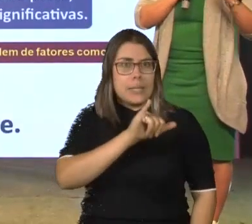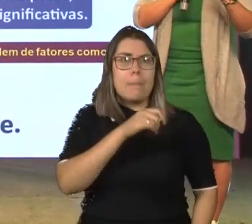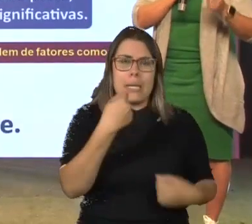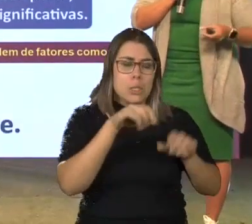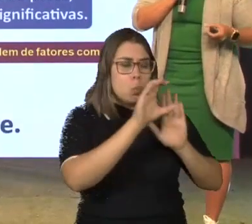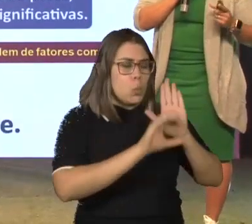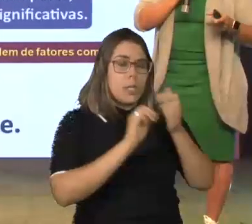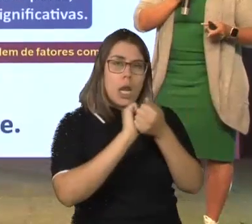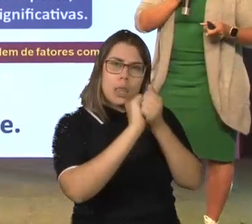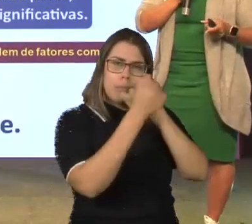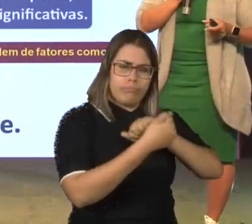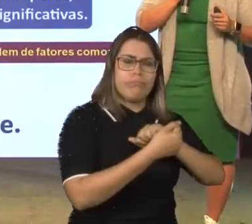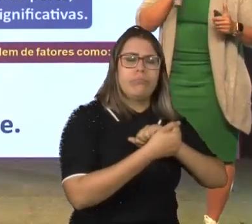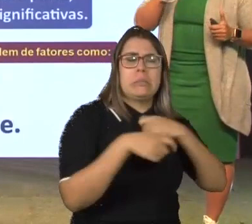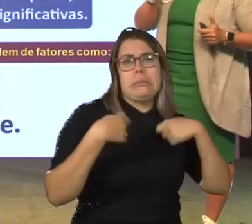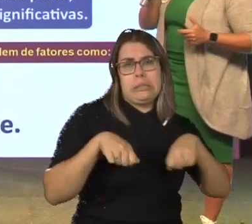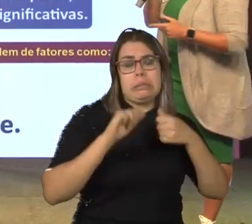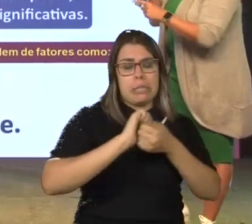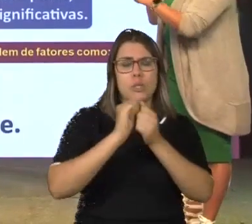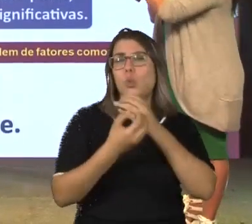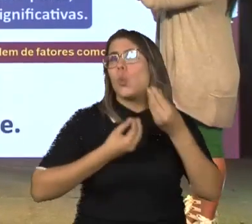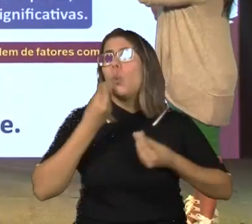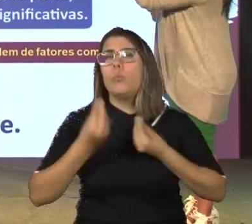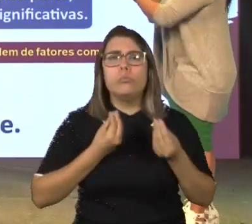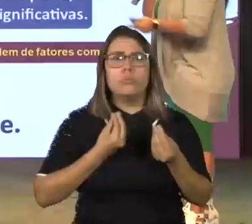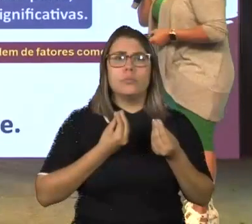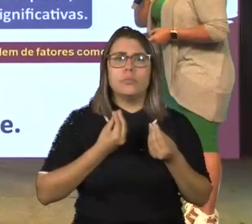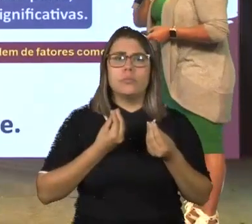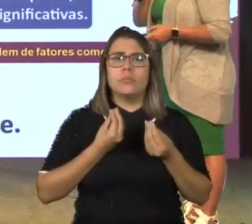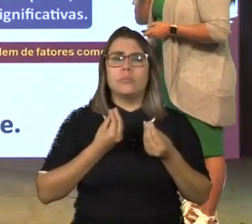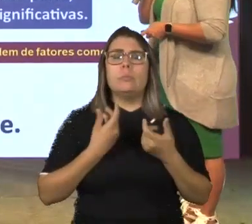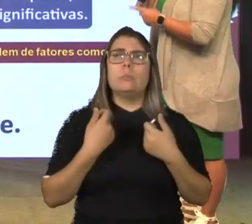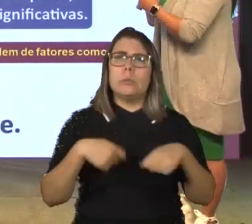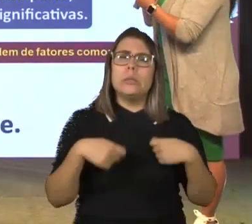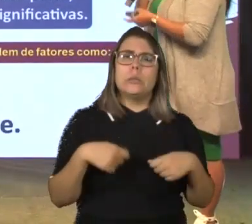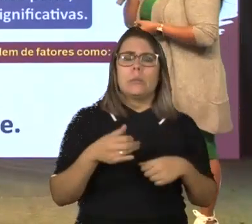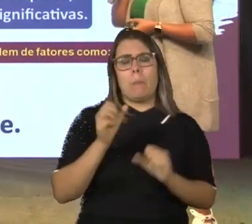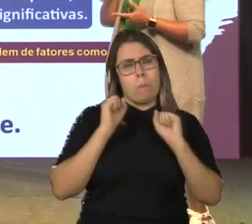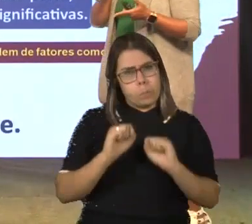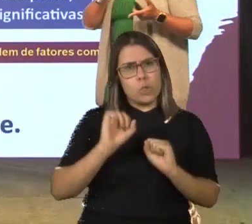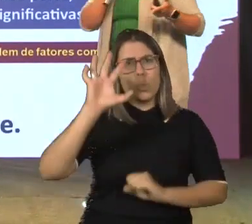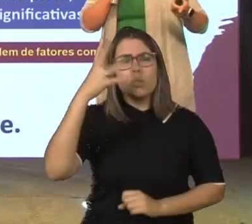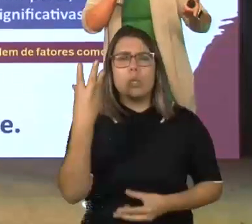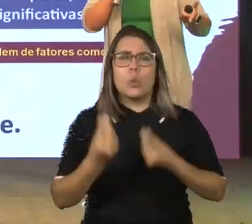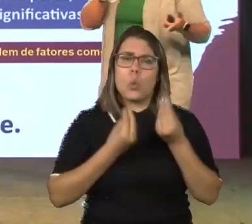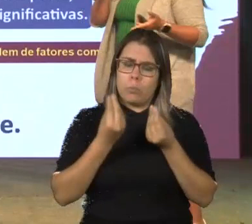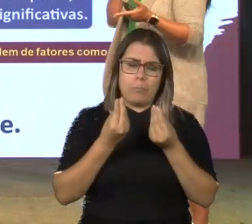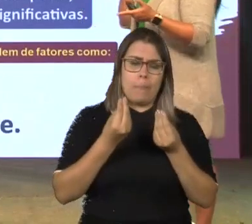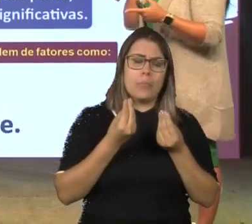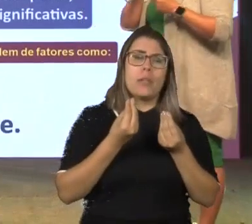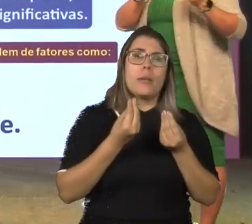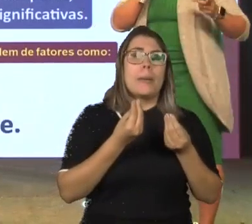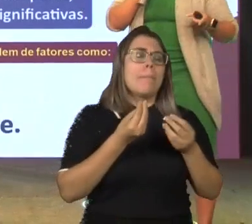e entender que as adaptações funcionam dentro dessas formas. Ela pode ser uma adaptação de pequeno porte,